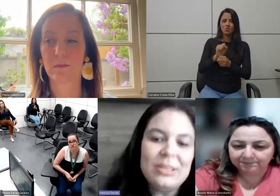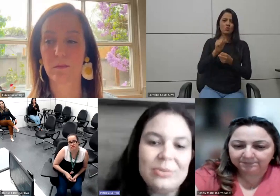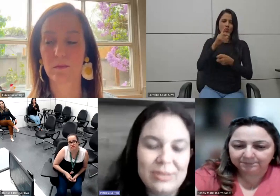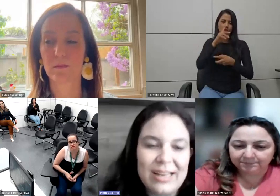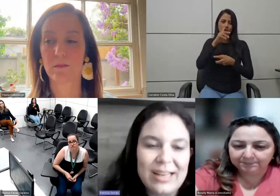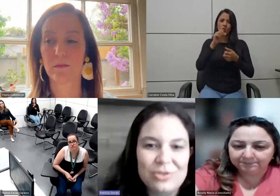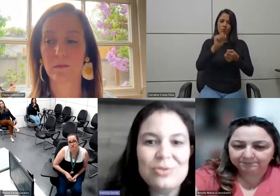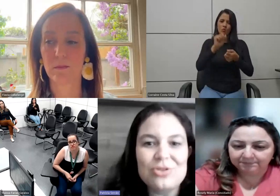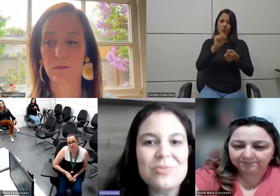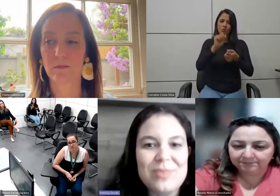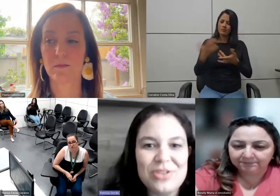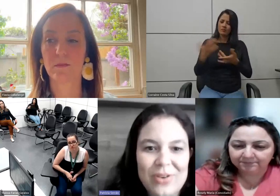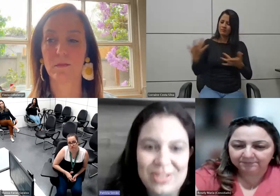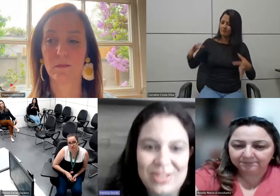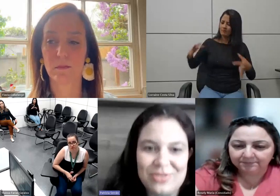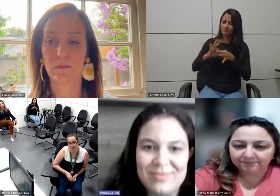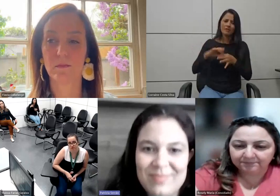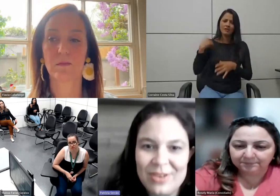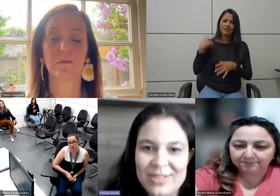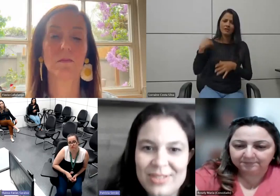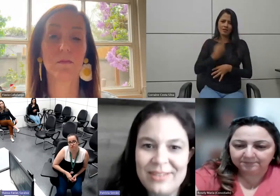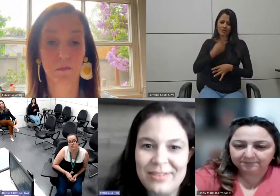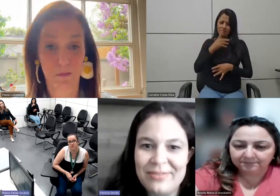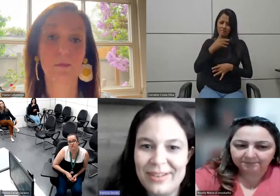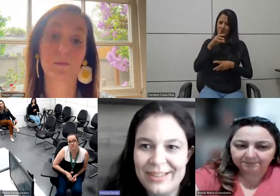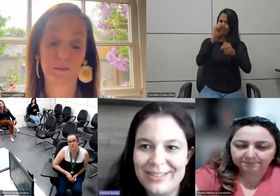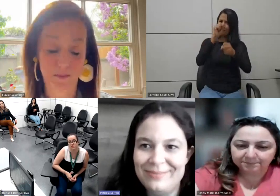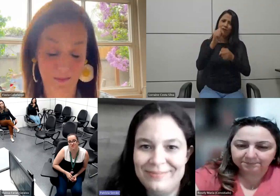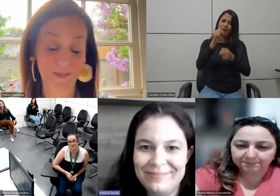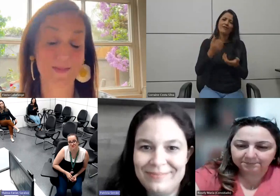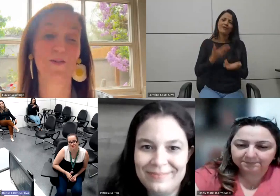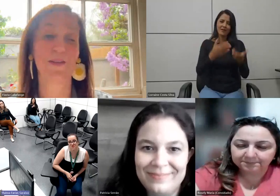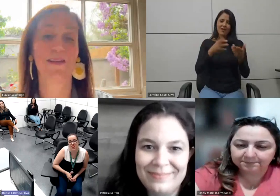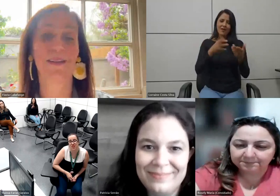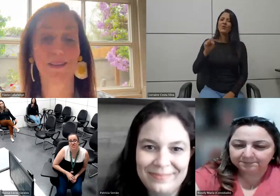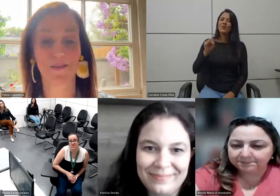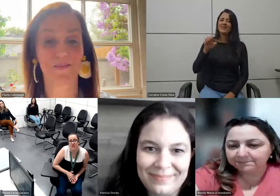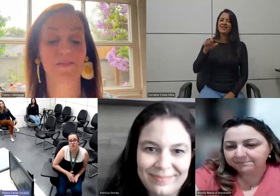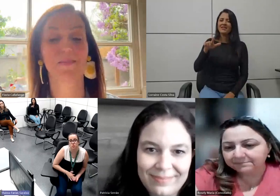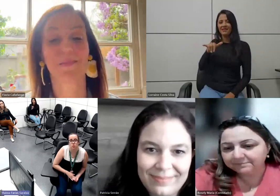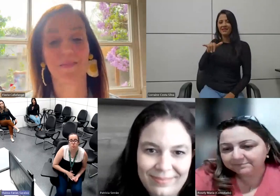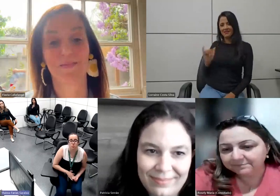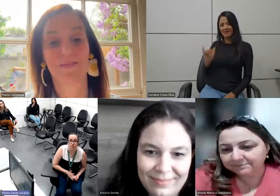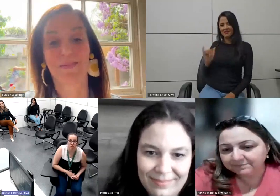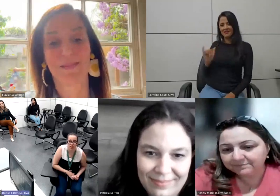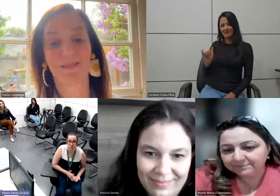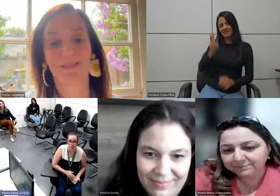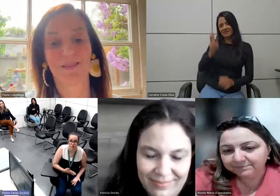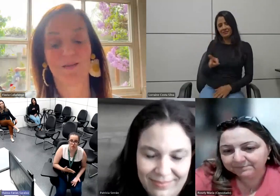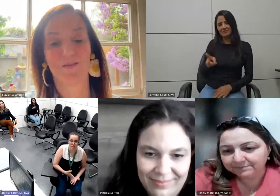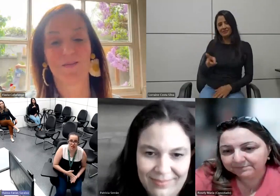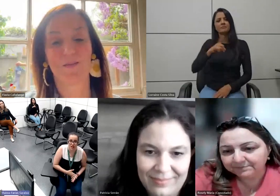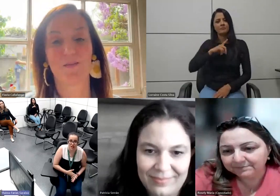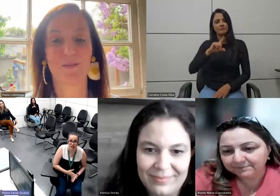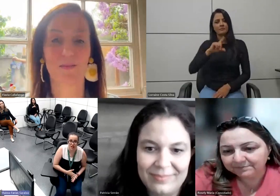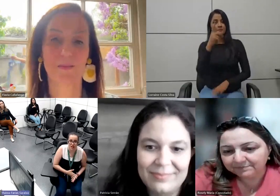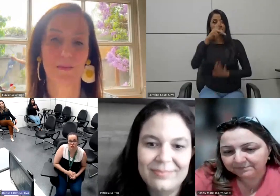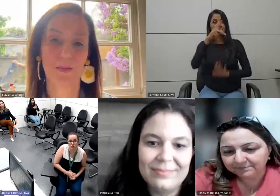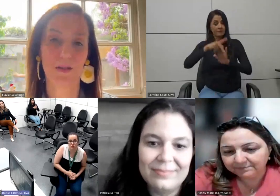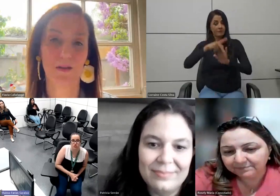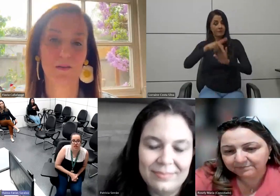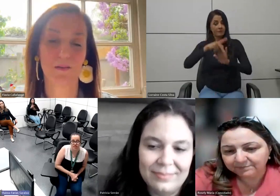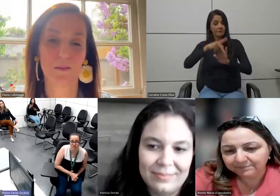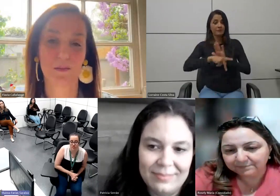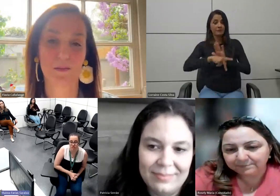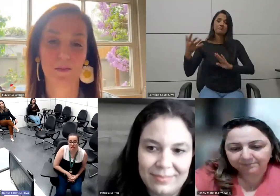você se unindo né juntos somos mais fortes como a Roseli vive falando tem um projeto muito especial dentro